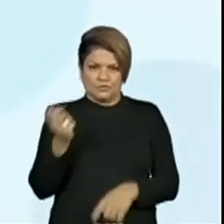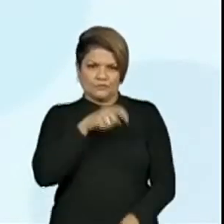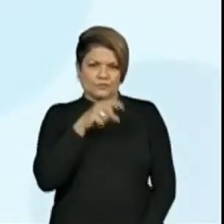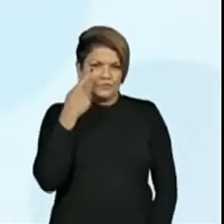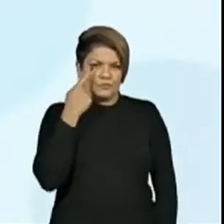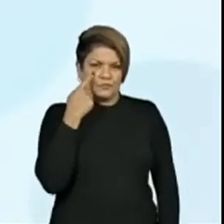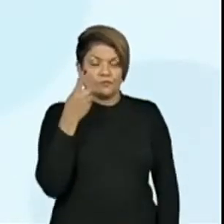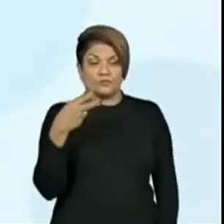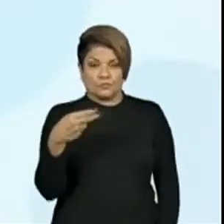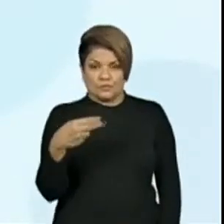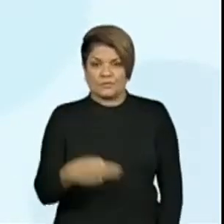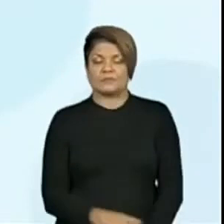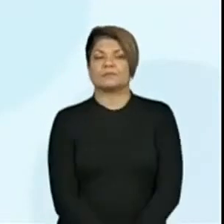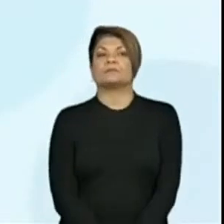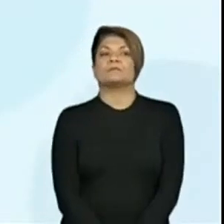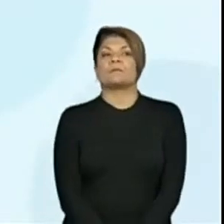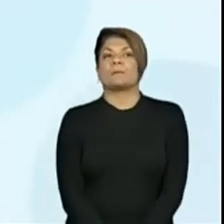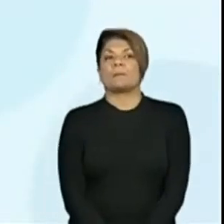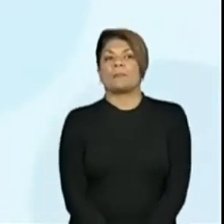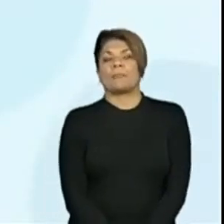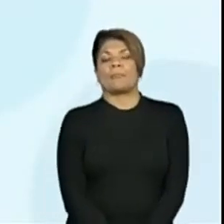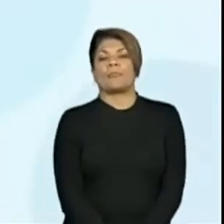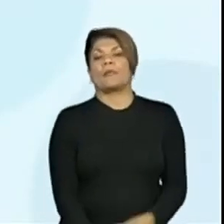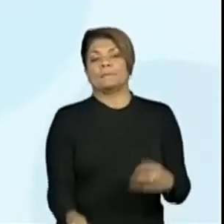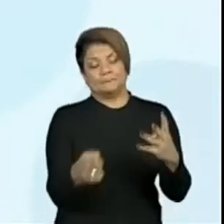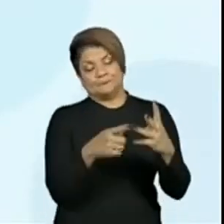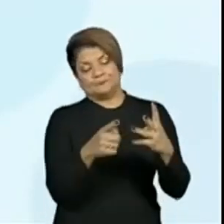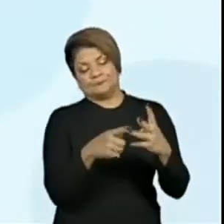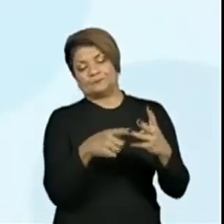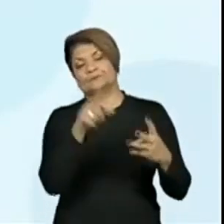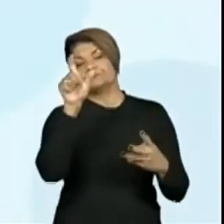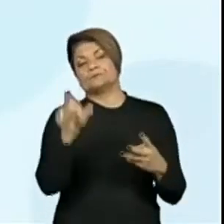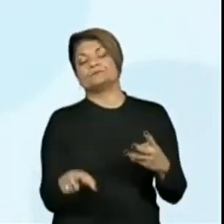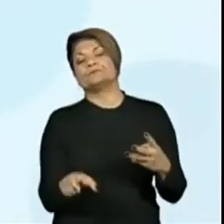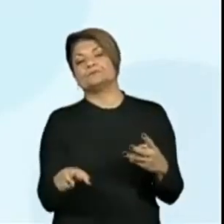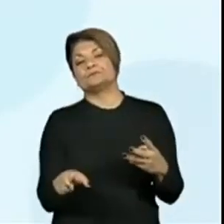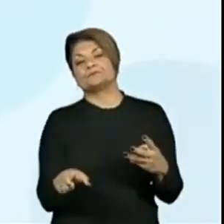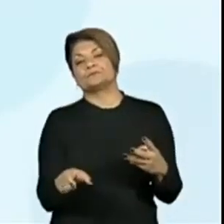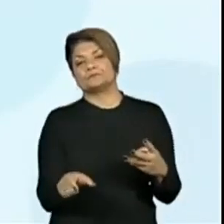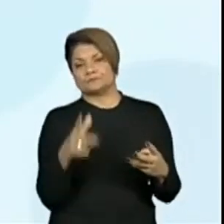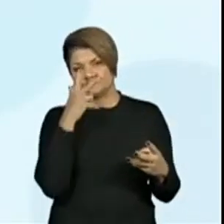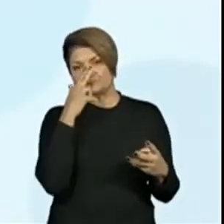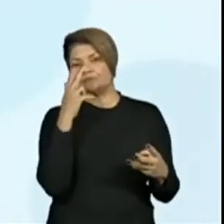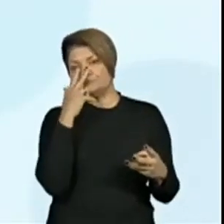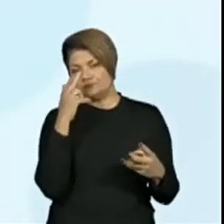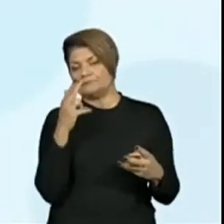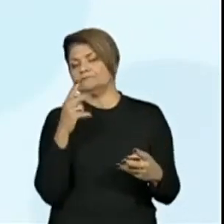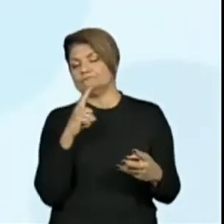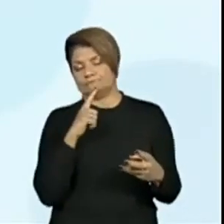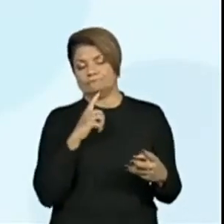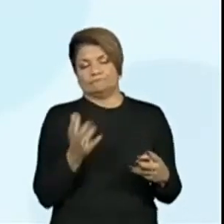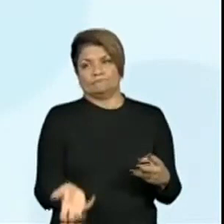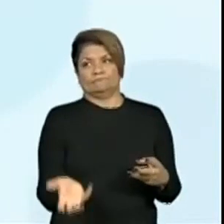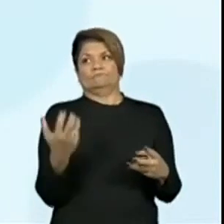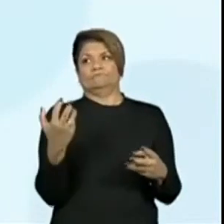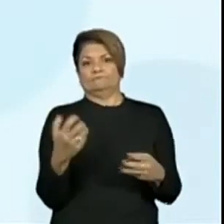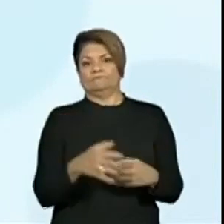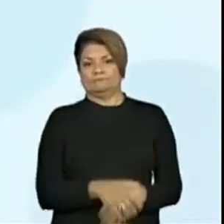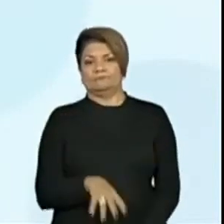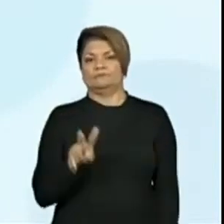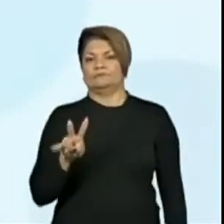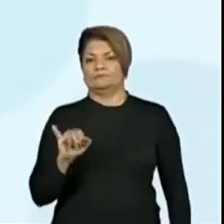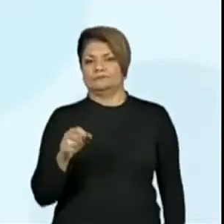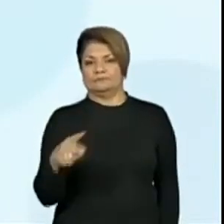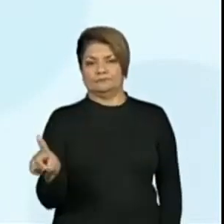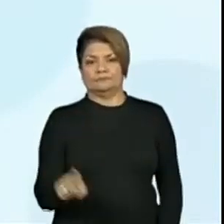Estavam lá os dois. E o outro personagem? Que eu acho que ele ganha um grande destaque na história, É o vilão da